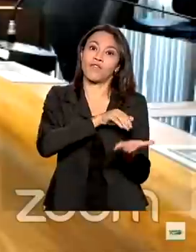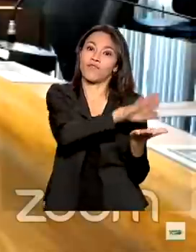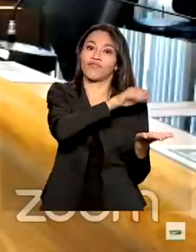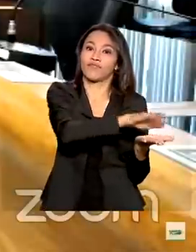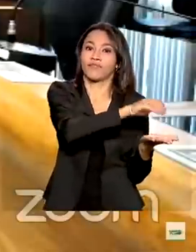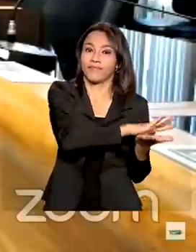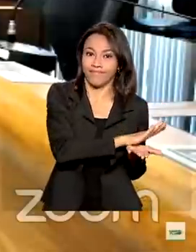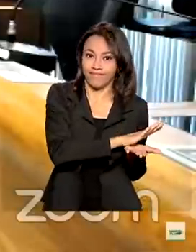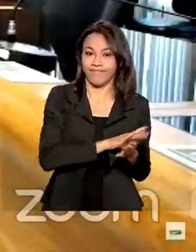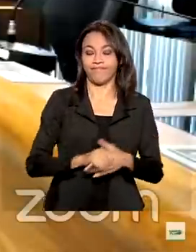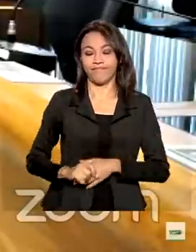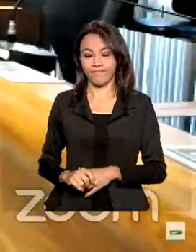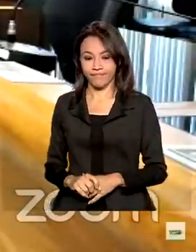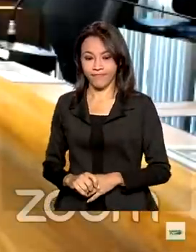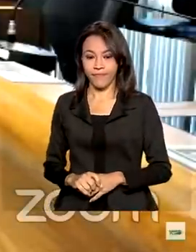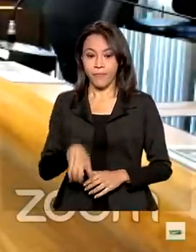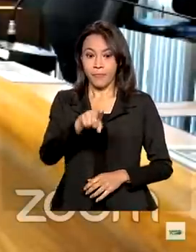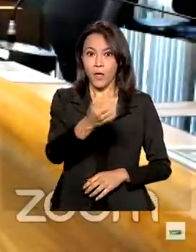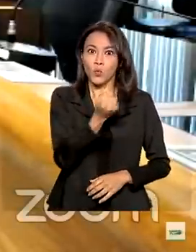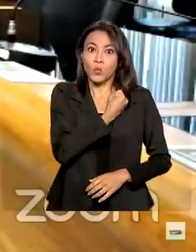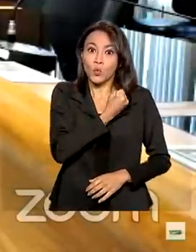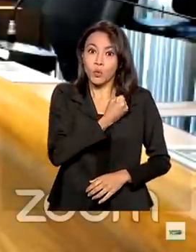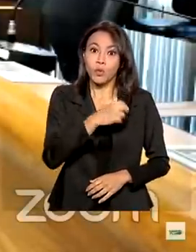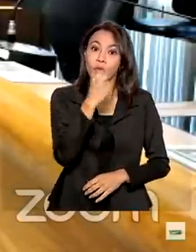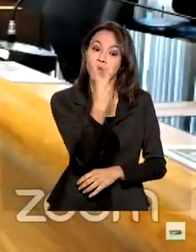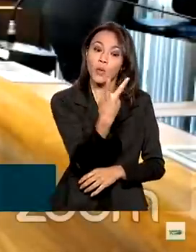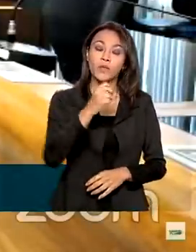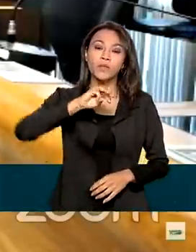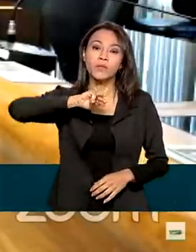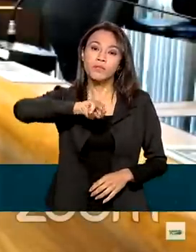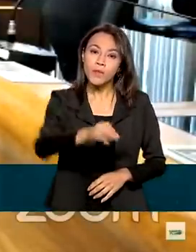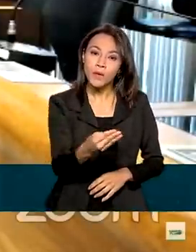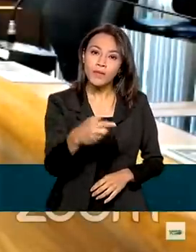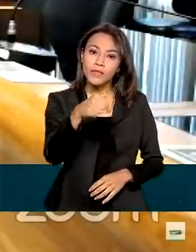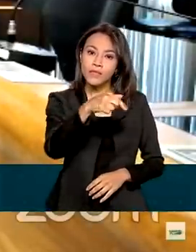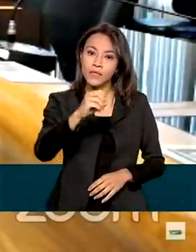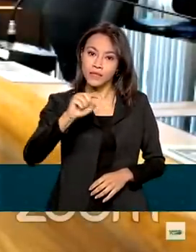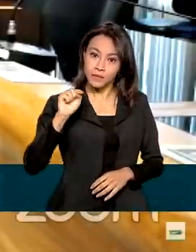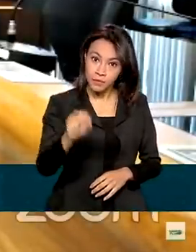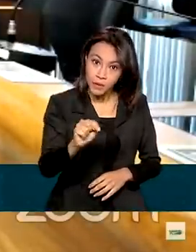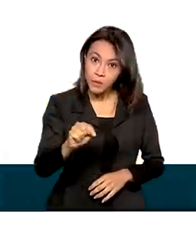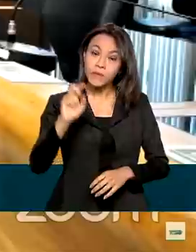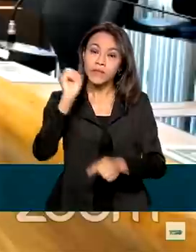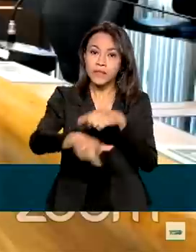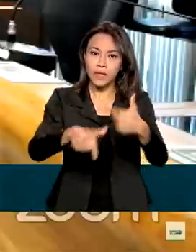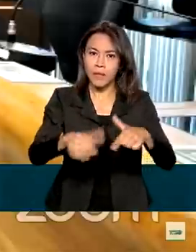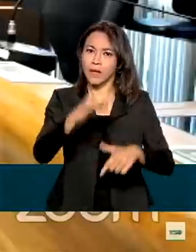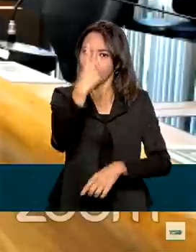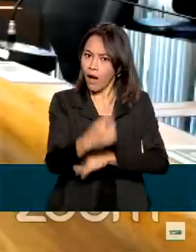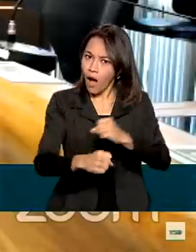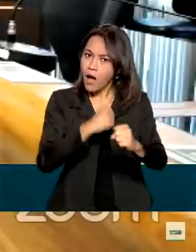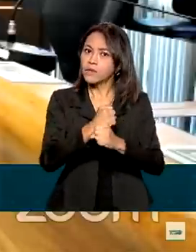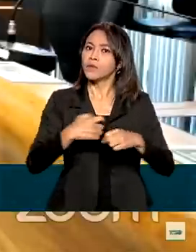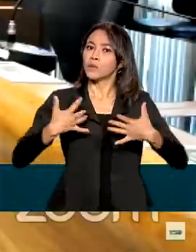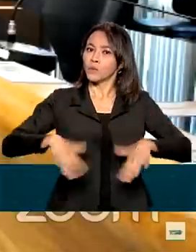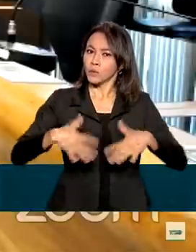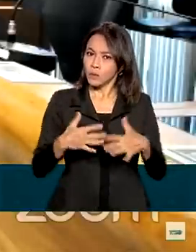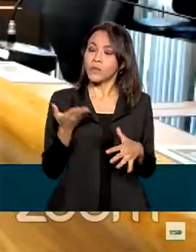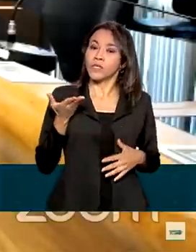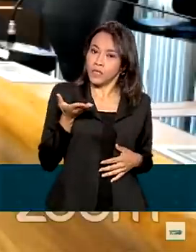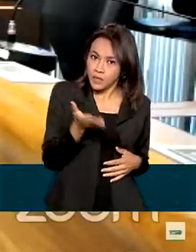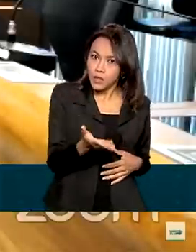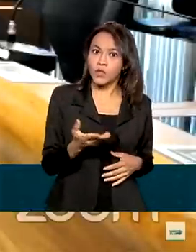O maior número da década, 2 milhões e 700 mil empregos gerados num único ano. Isso requereu, sim,